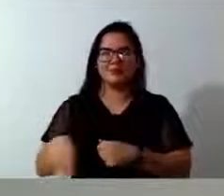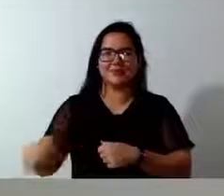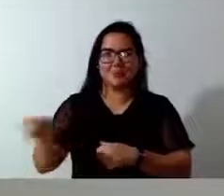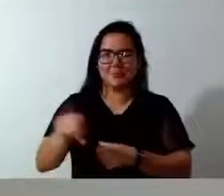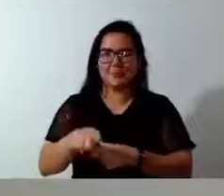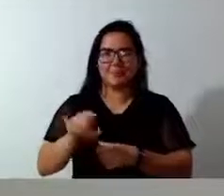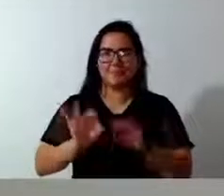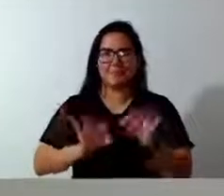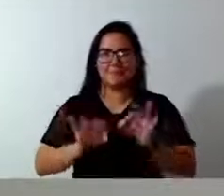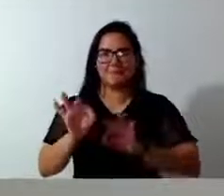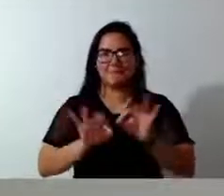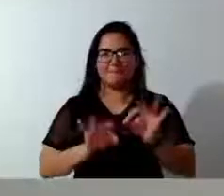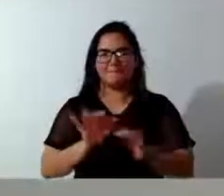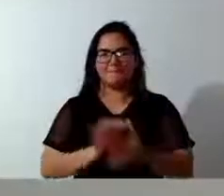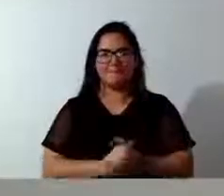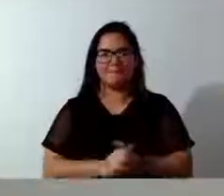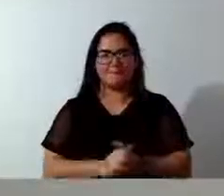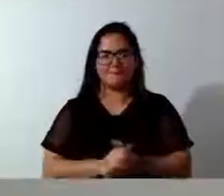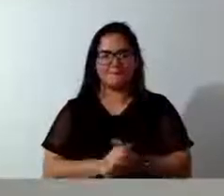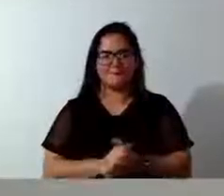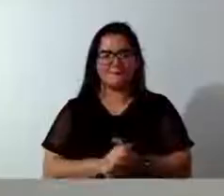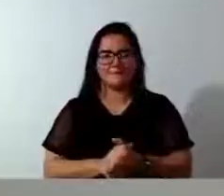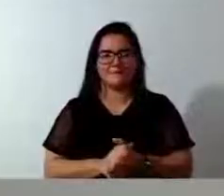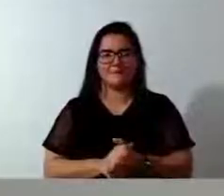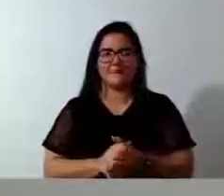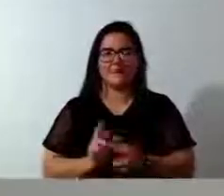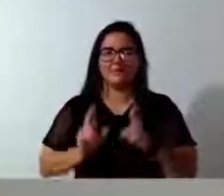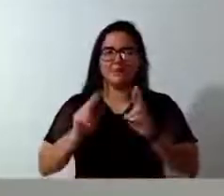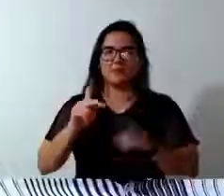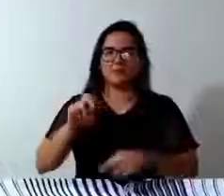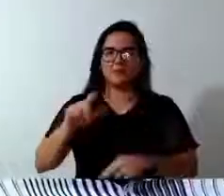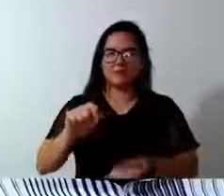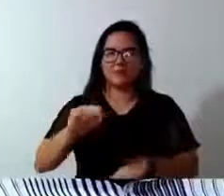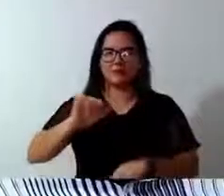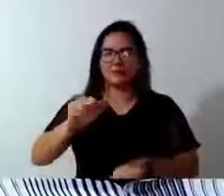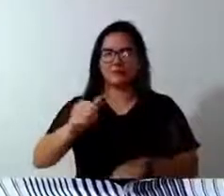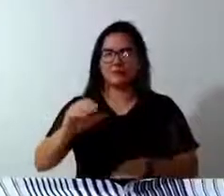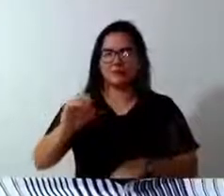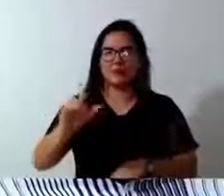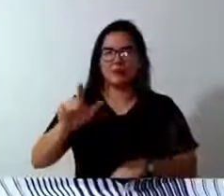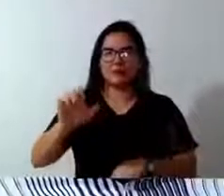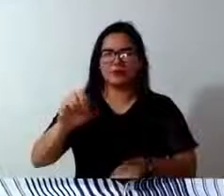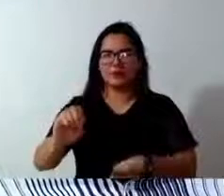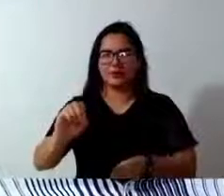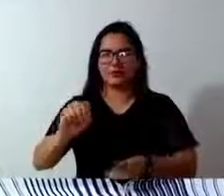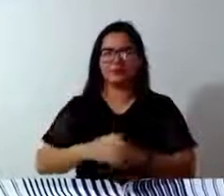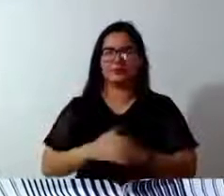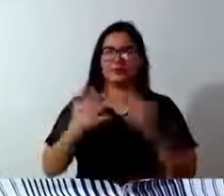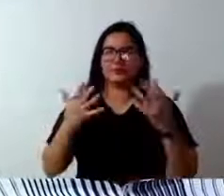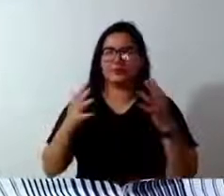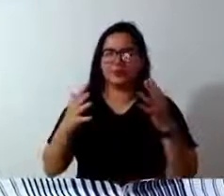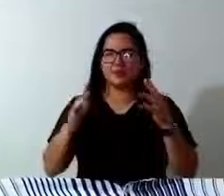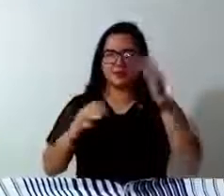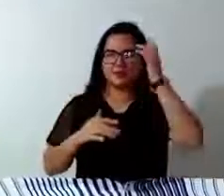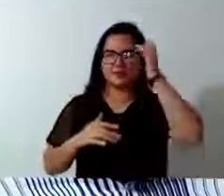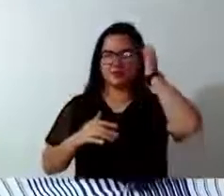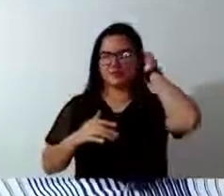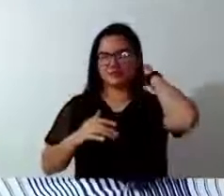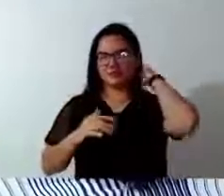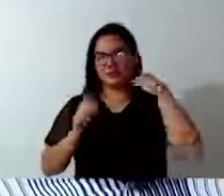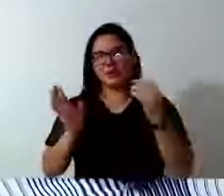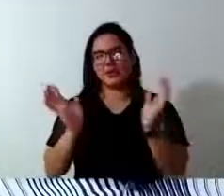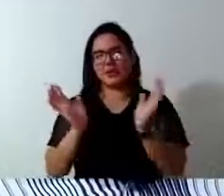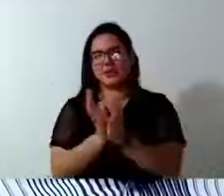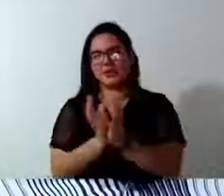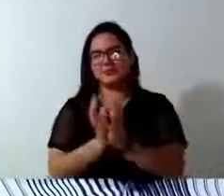Camaradas, que foi a campeã, em nome do Paulo, do João Vítor e do Léo. Parabenizar a equipe Real Camaradas, seu